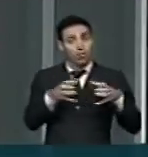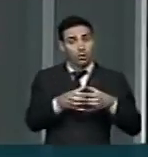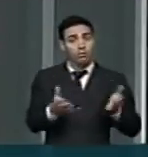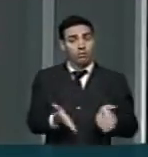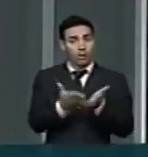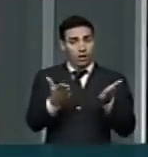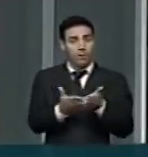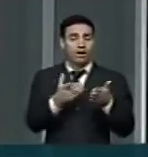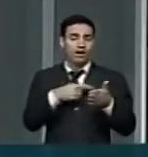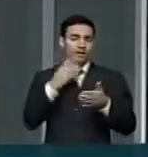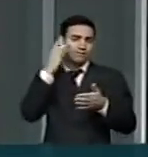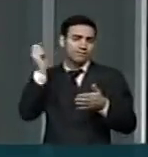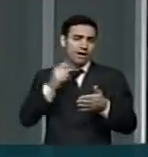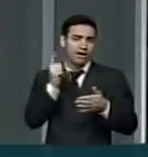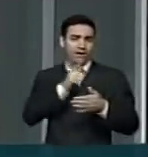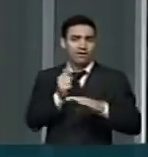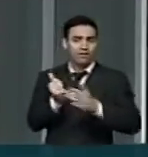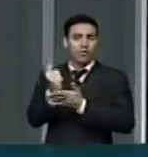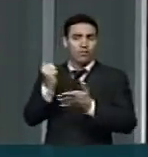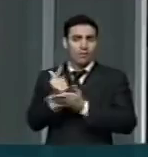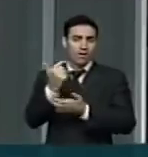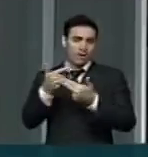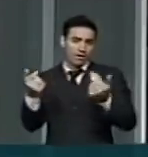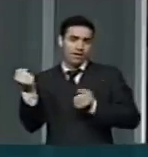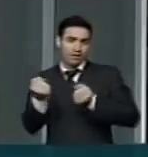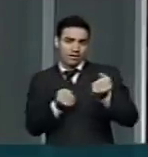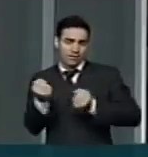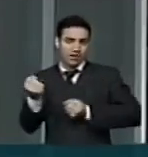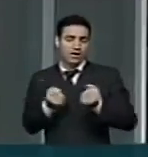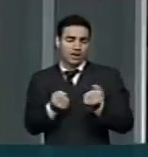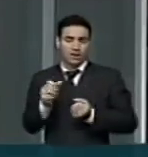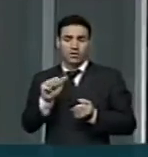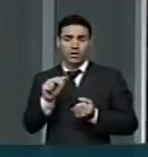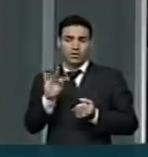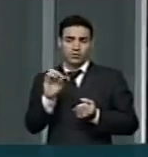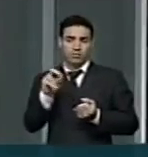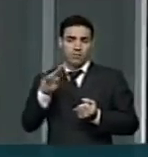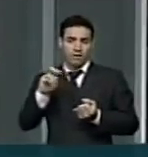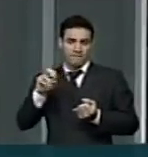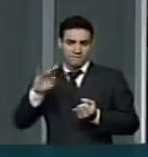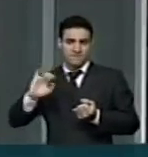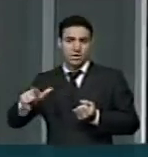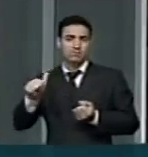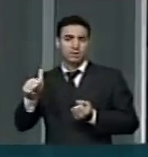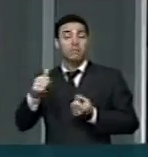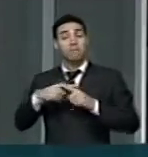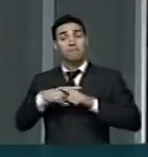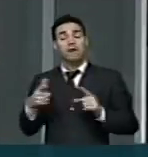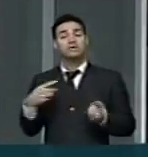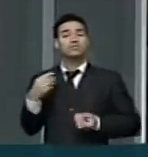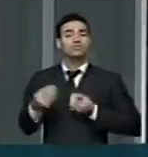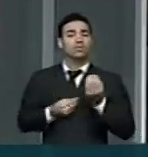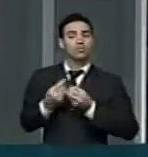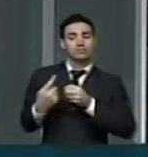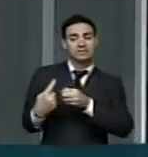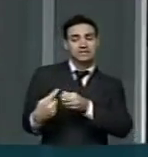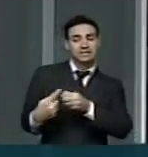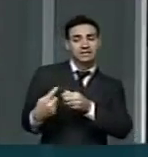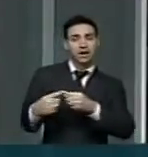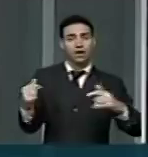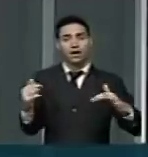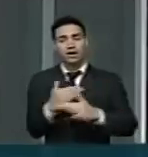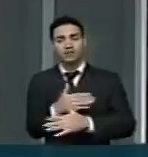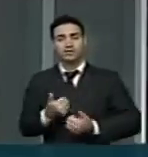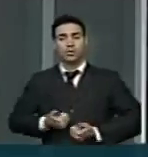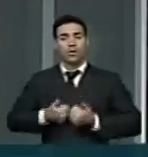a um bem durável, ao automóvel, mas, do ponto de vista do funcionamento das cidades, do ponto de vista da qualidade